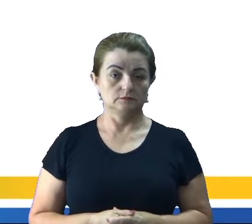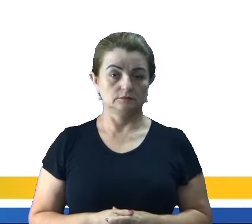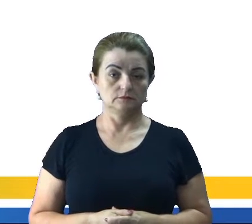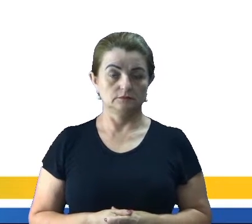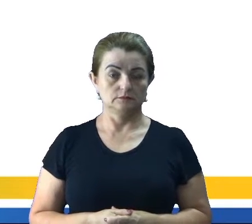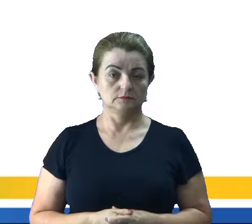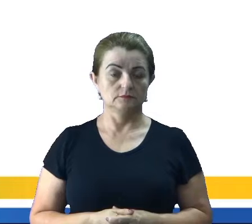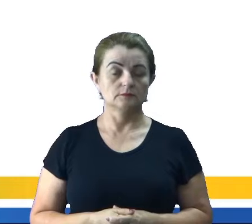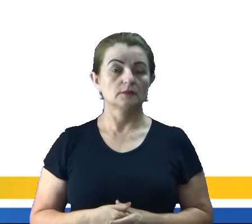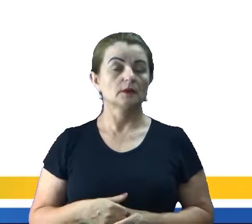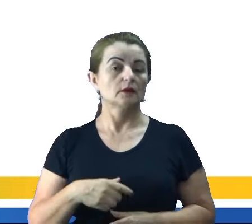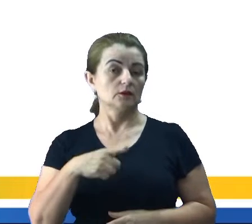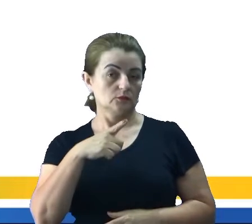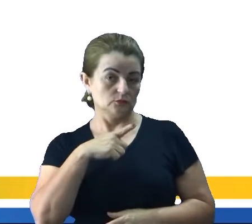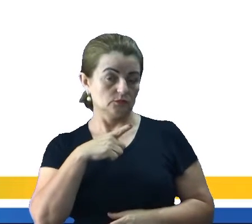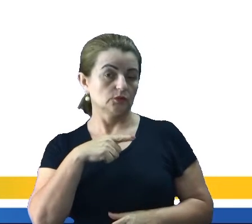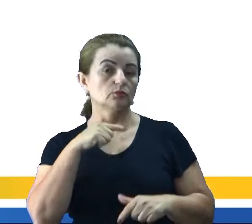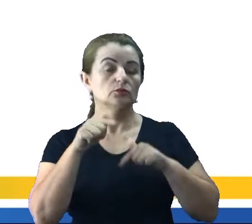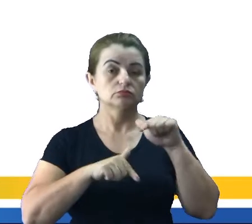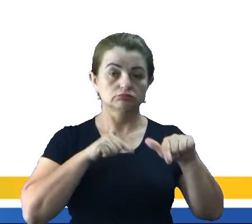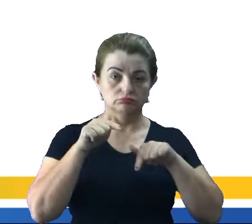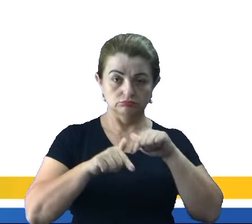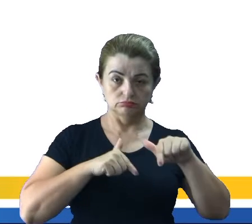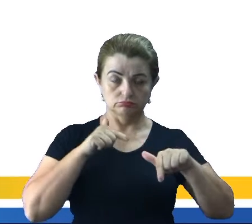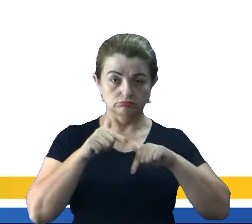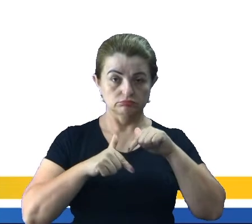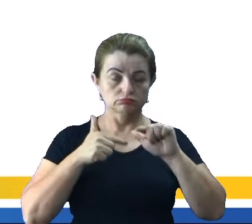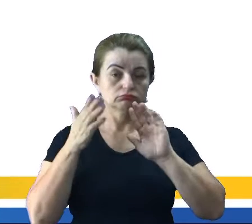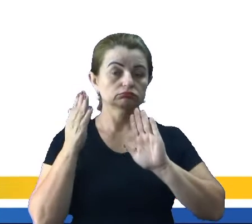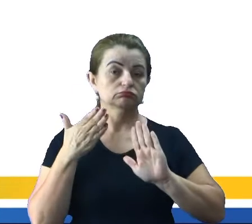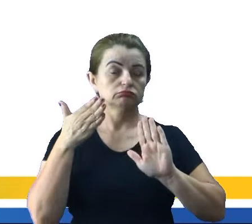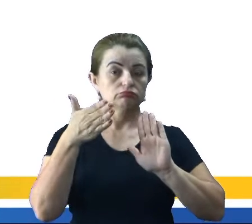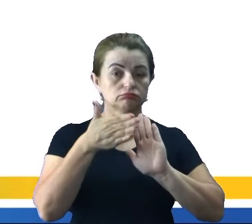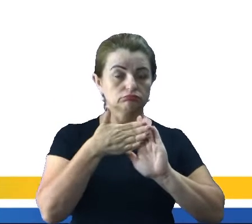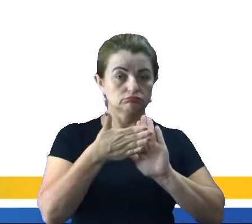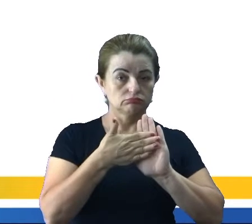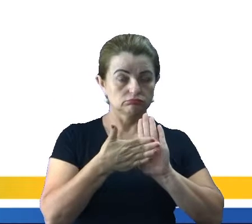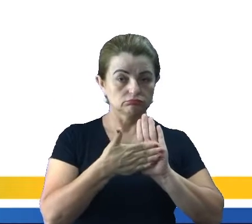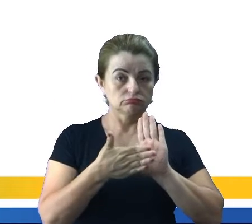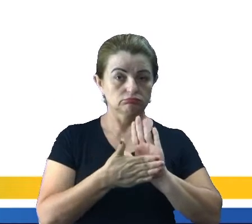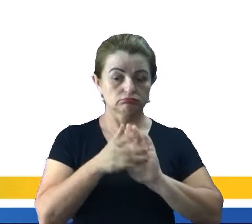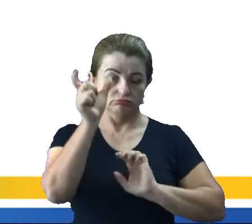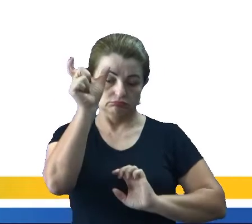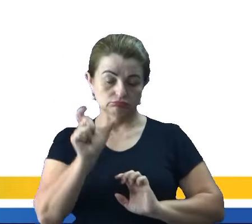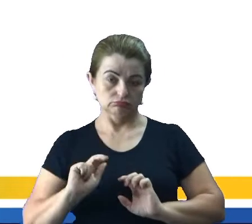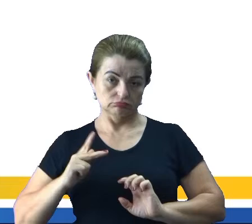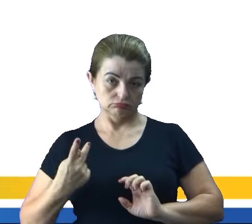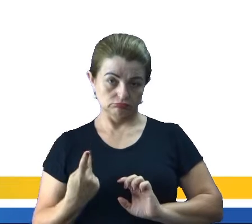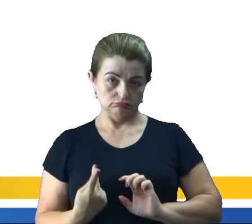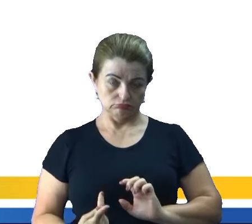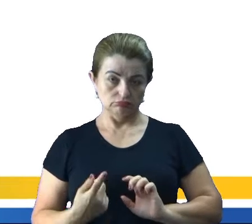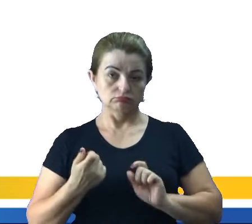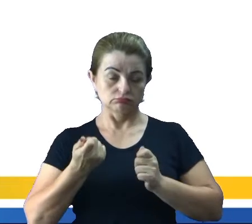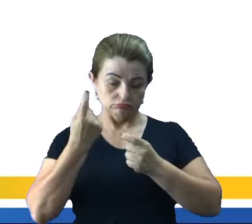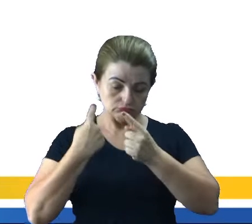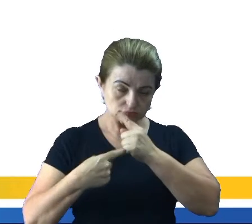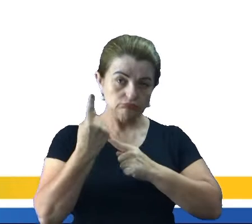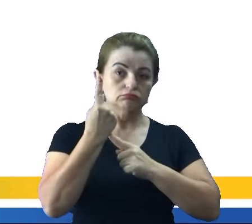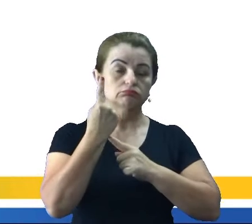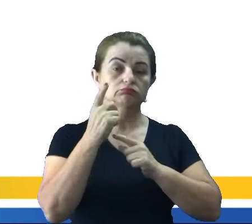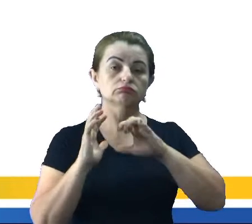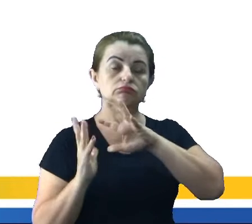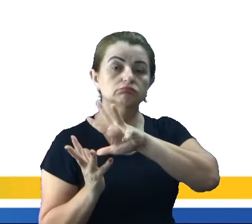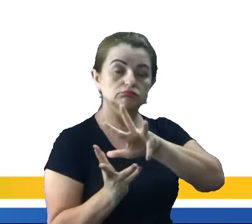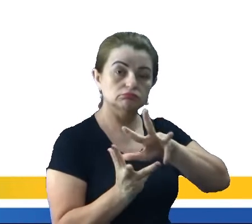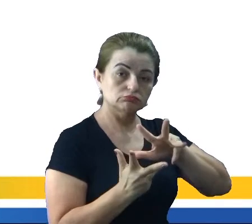Eu vou dedicar minha carreira com o propósito de que o ser humano pode reinventar o universo